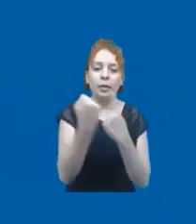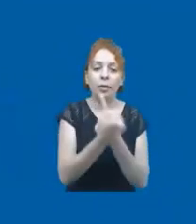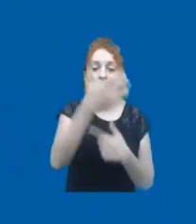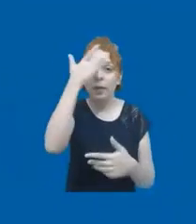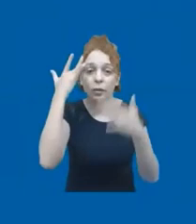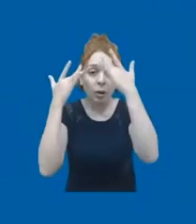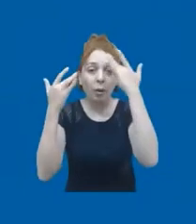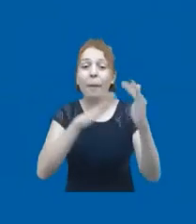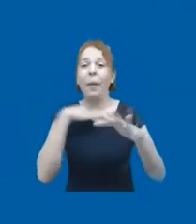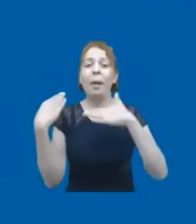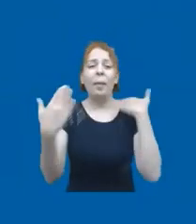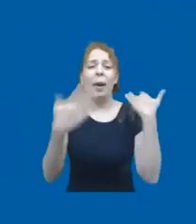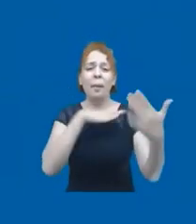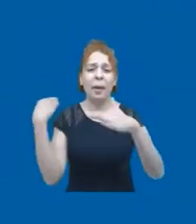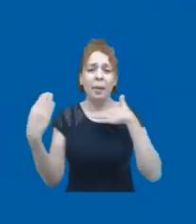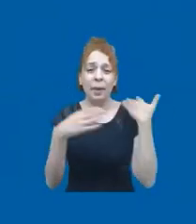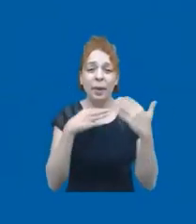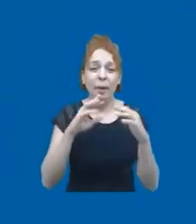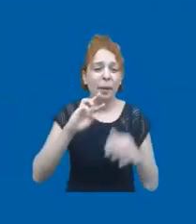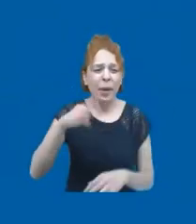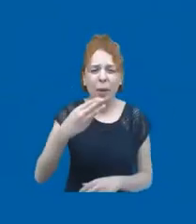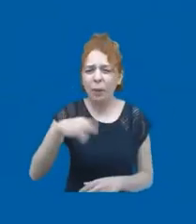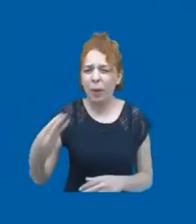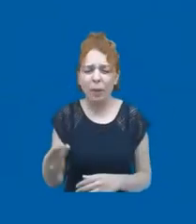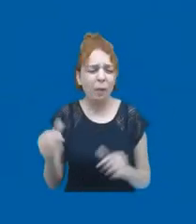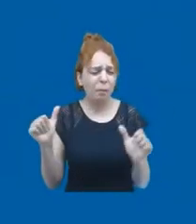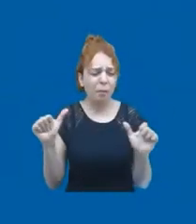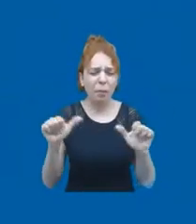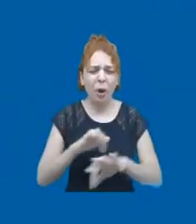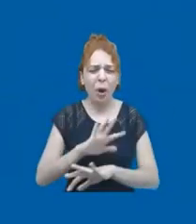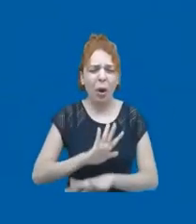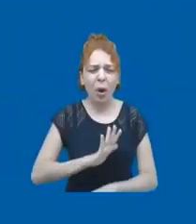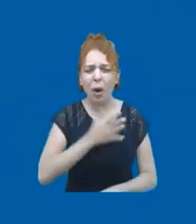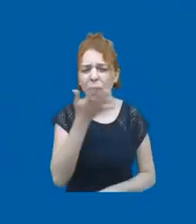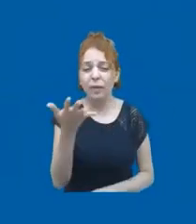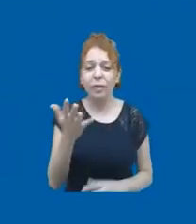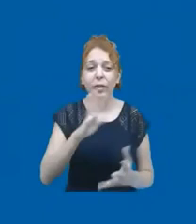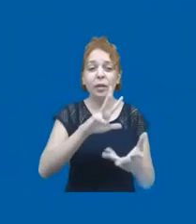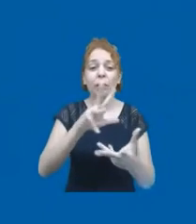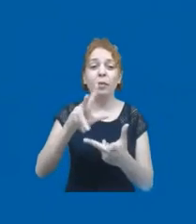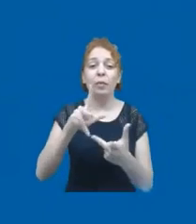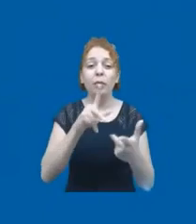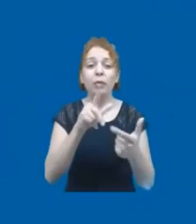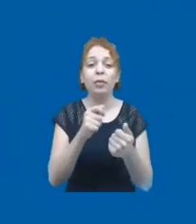mortas. Milhões e milhões de pessoas, uma barbárie total. E aí, o mundo se viu